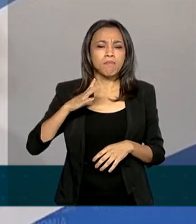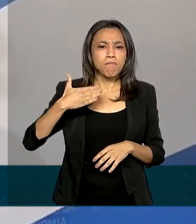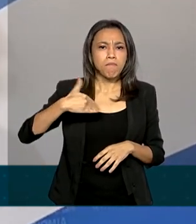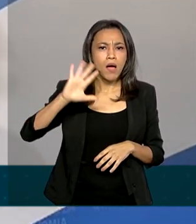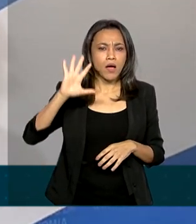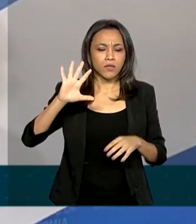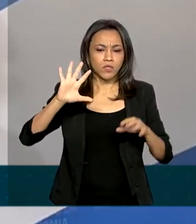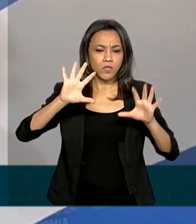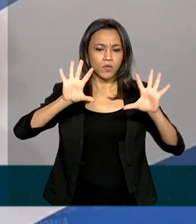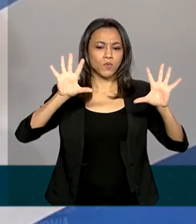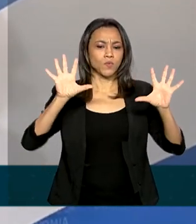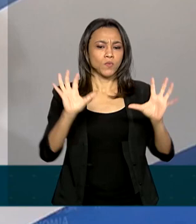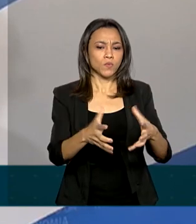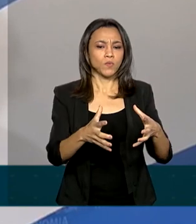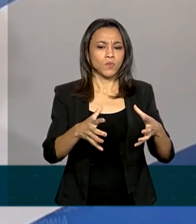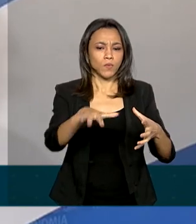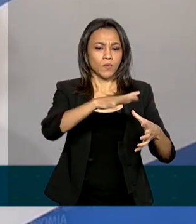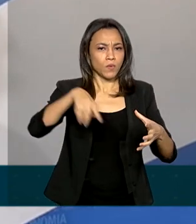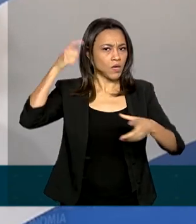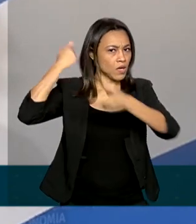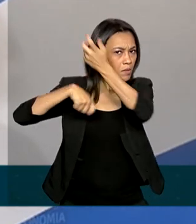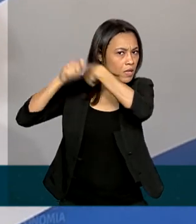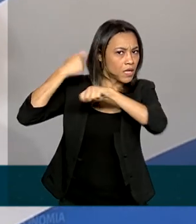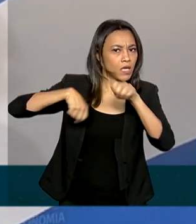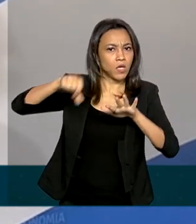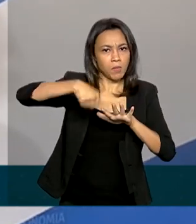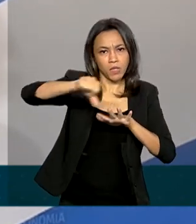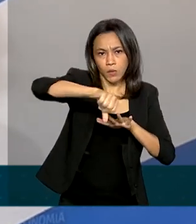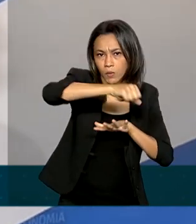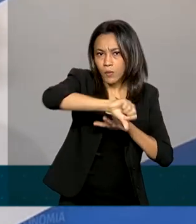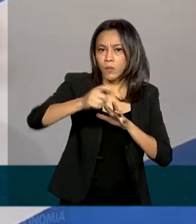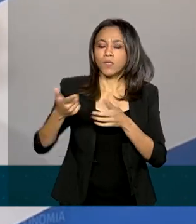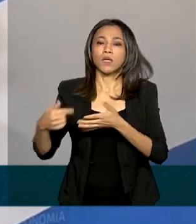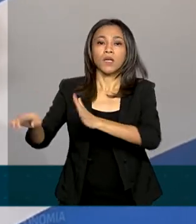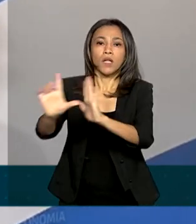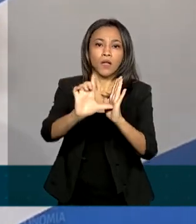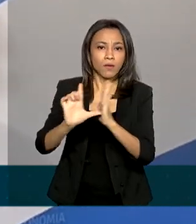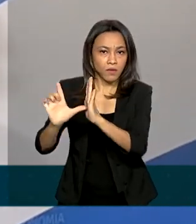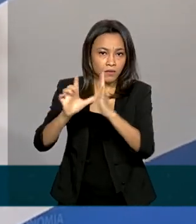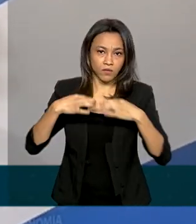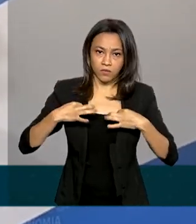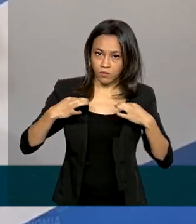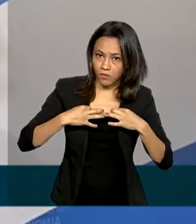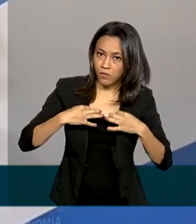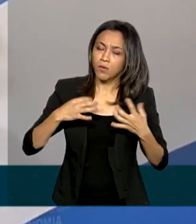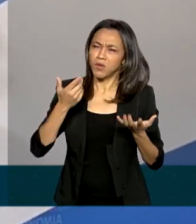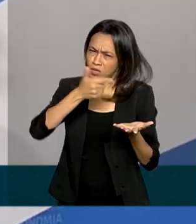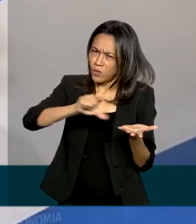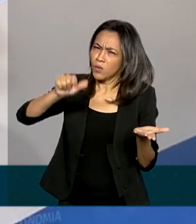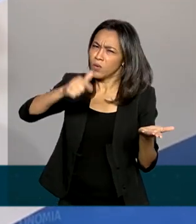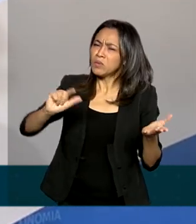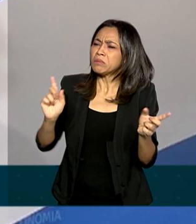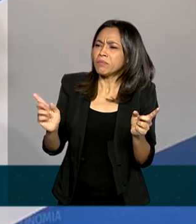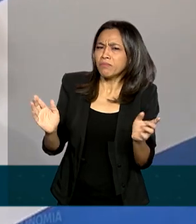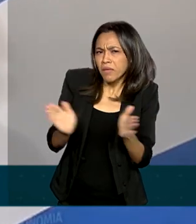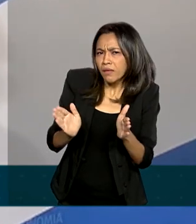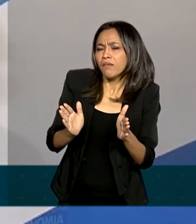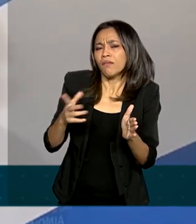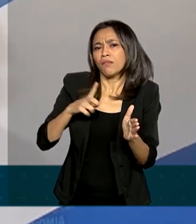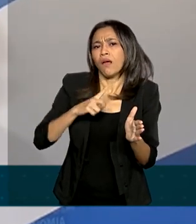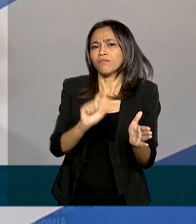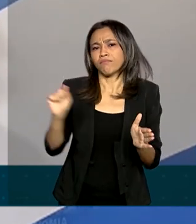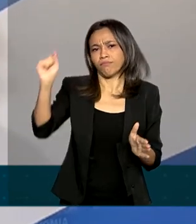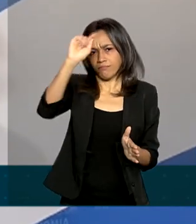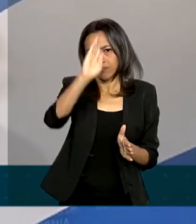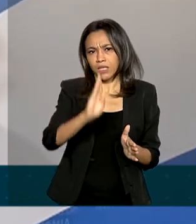de cabeleireiro manicure, lojas de vestuário e outros pequenos negócios que estão presentes em todo